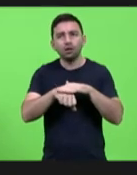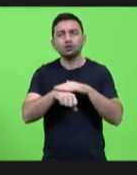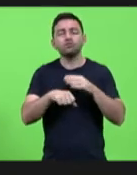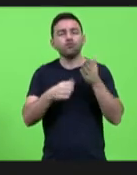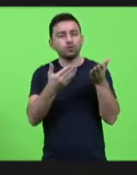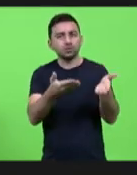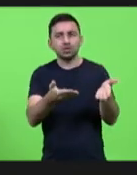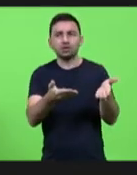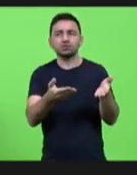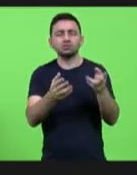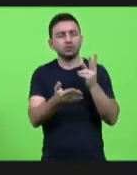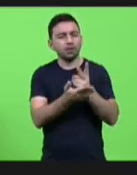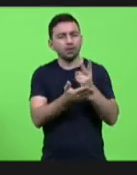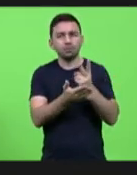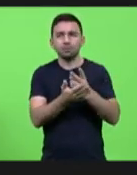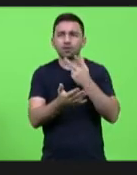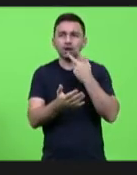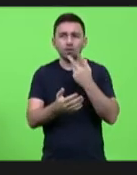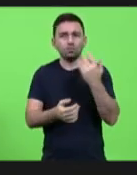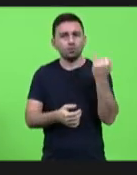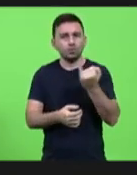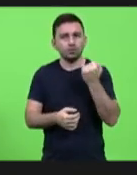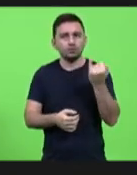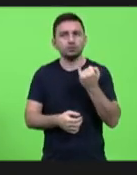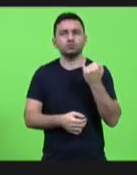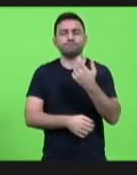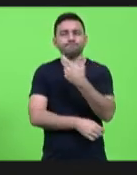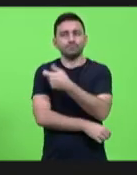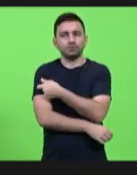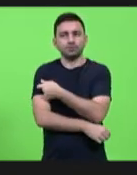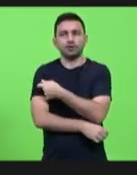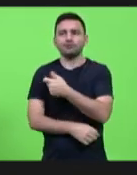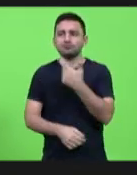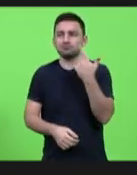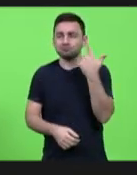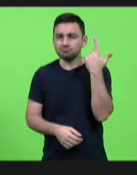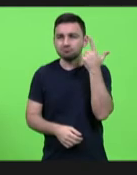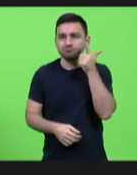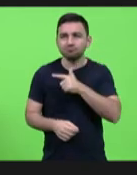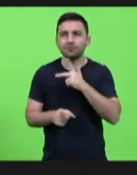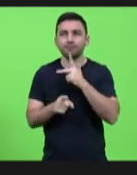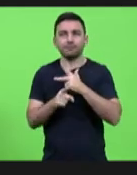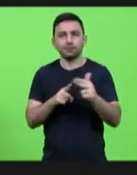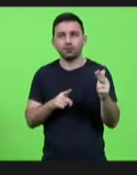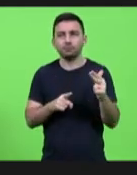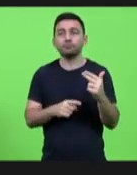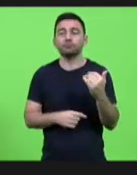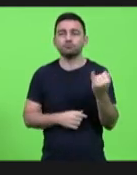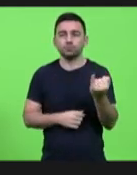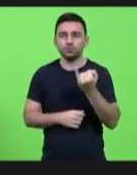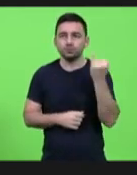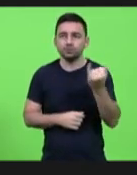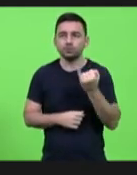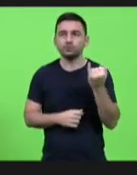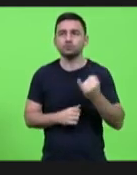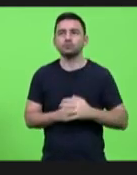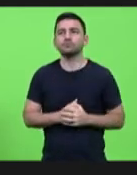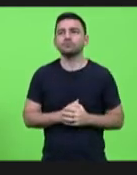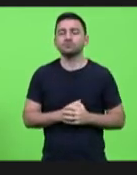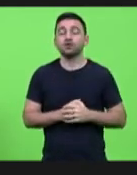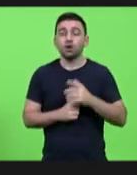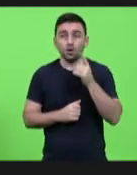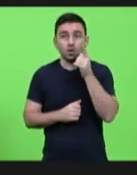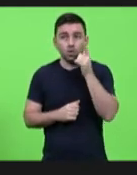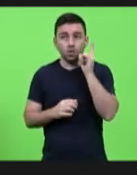da vacinação. Então, acho que isso é uma vitória que nós estamos tendo, uma vitória muito importante. E ontem à